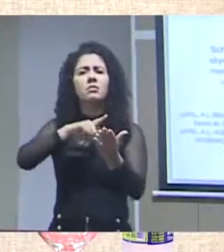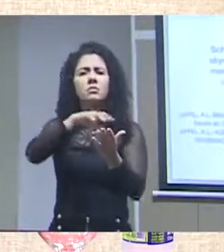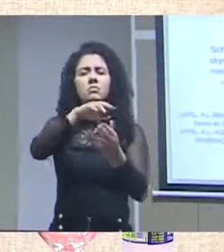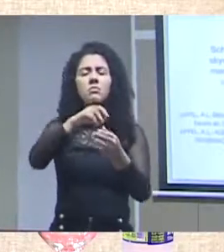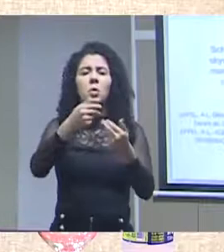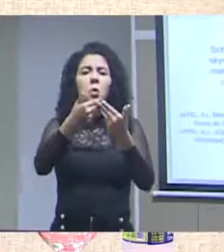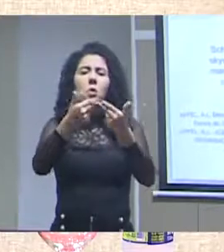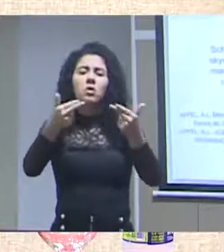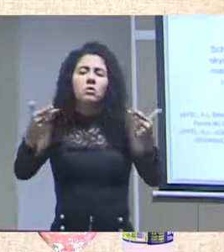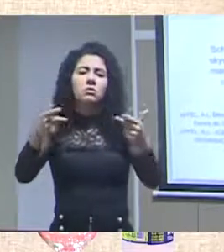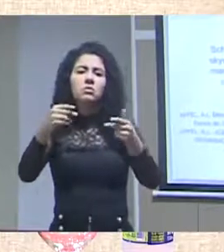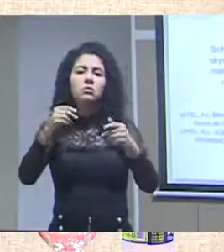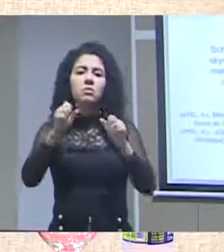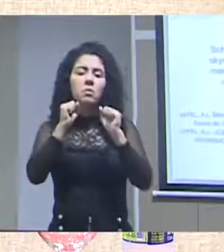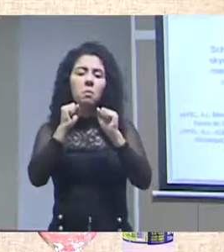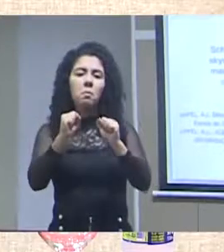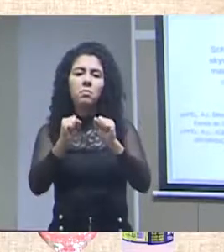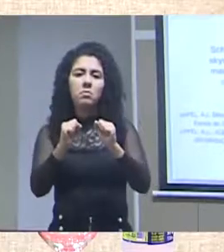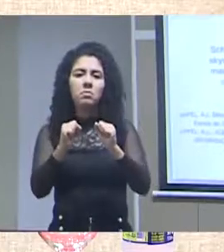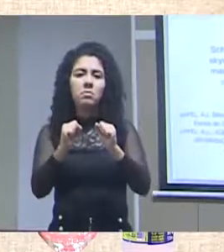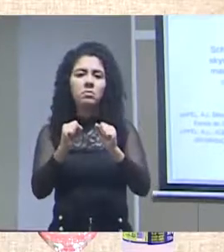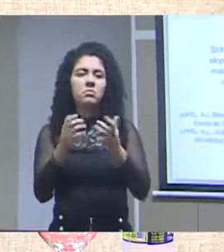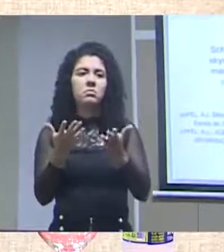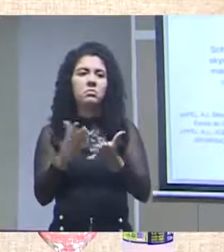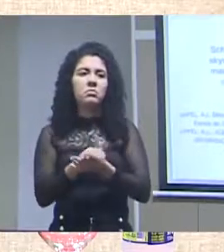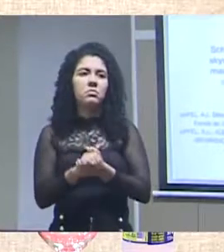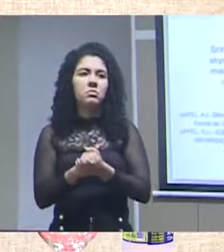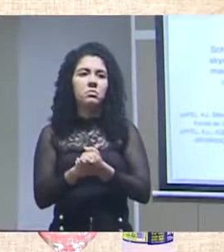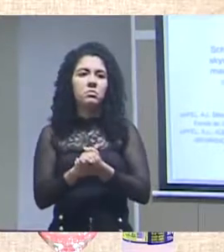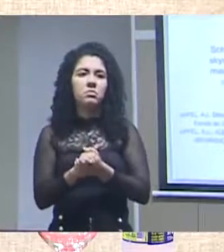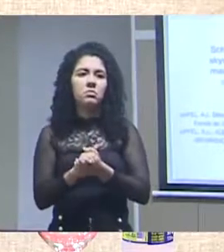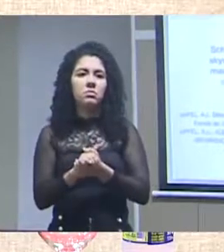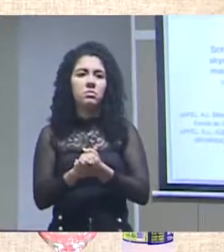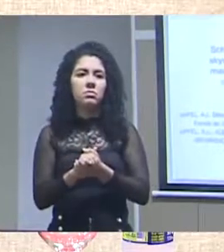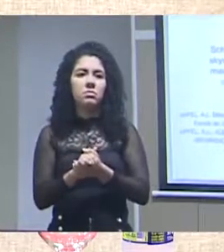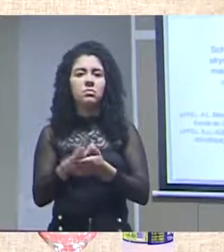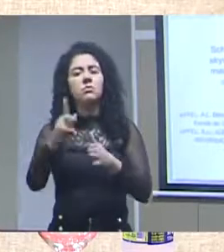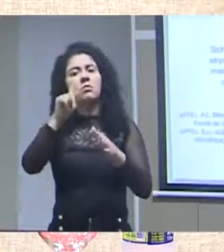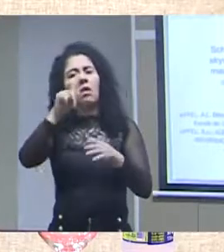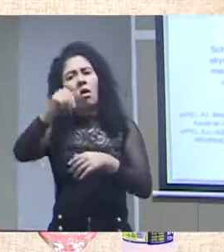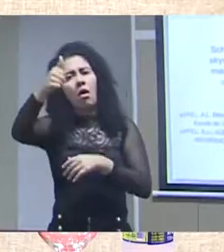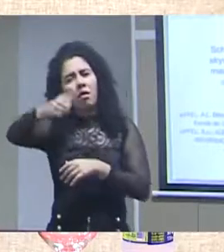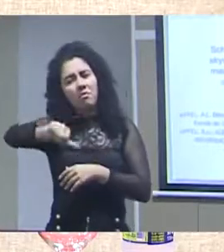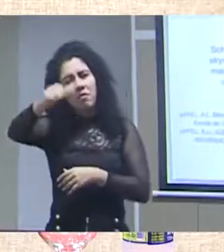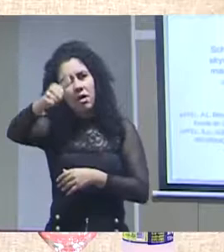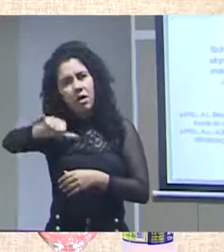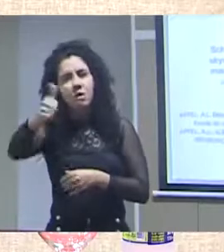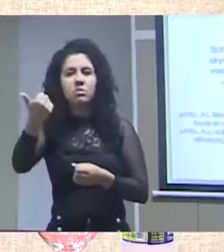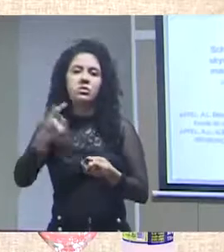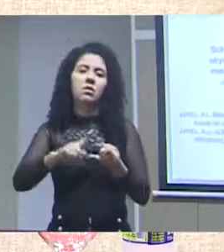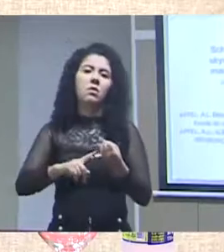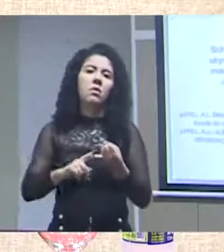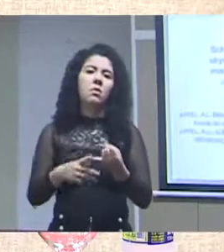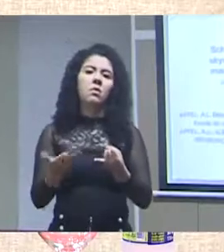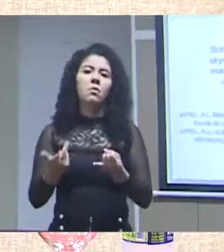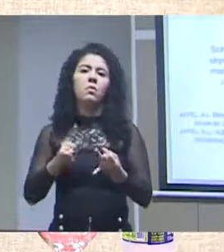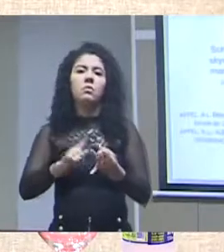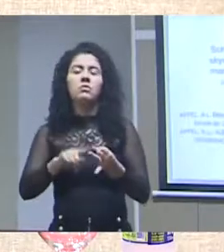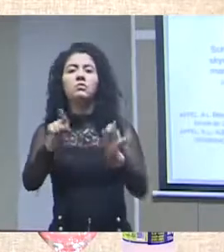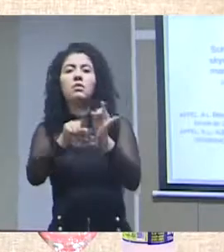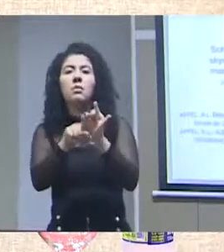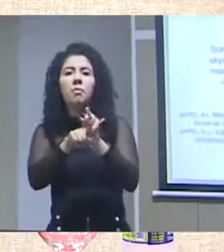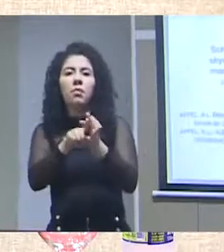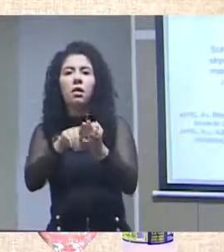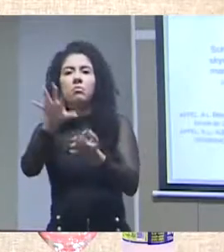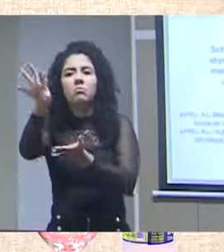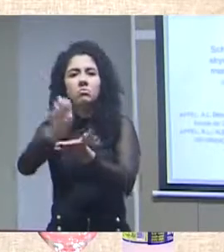dimensões que vão na questão das avaliações, na questão